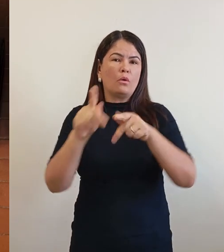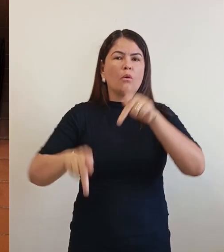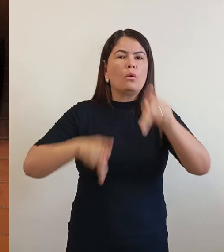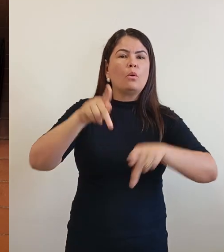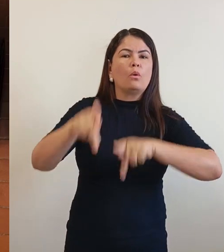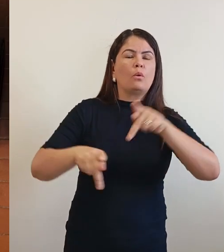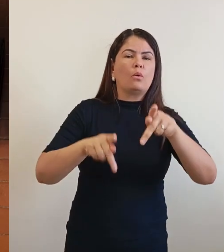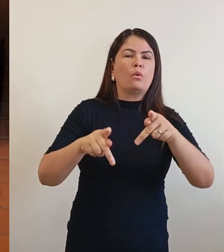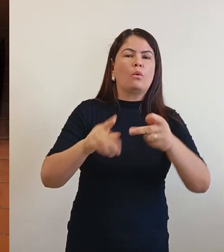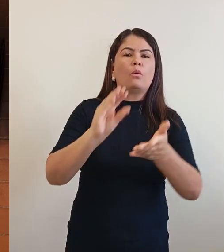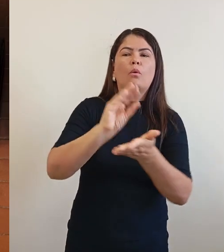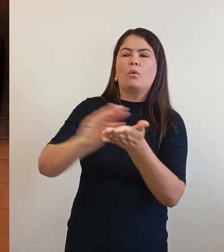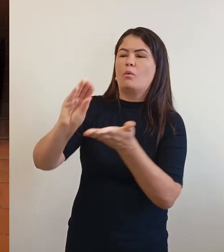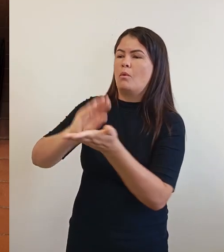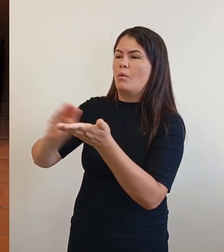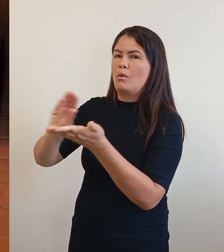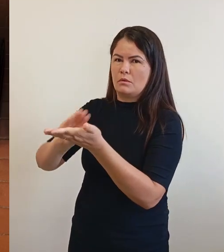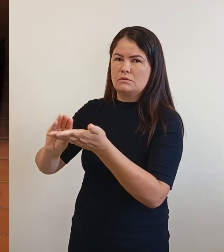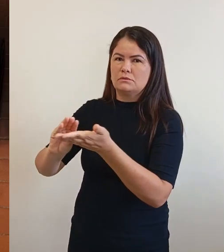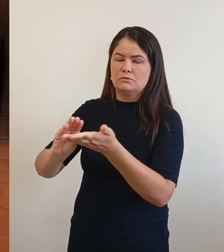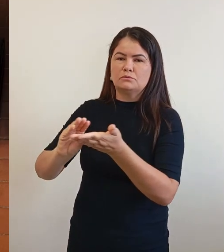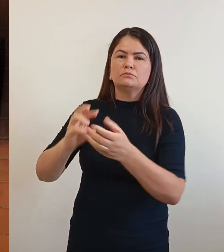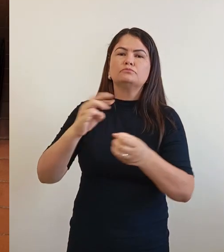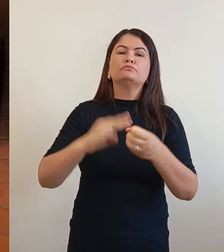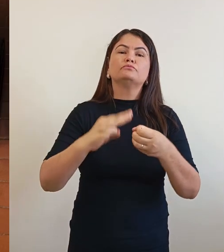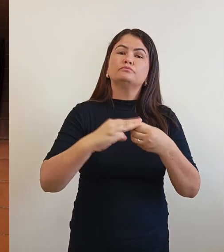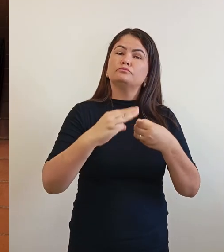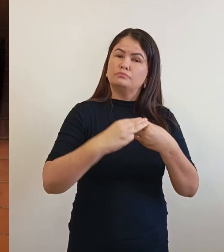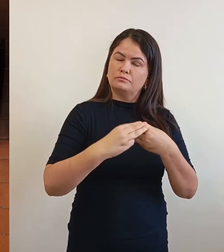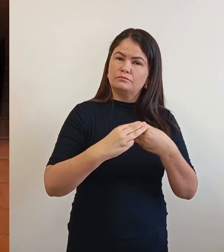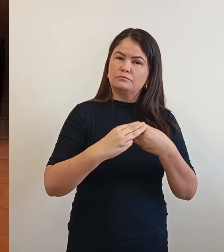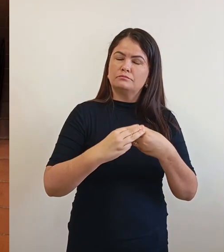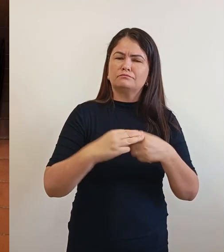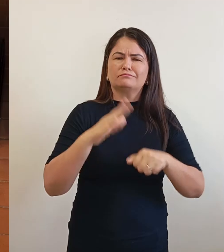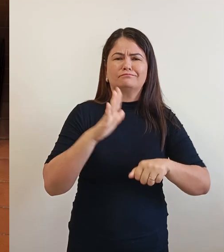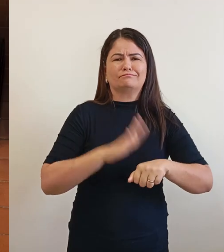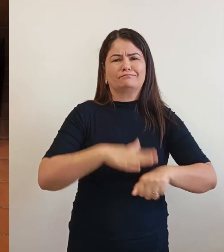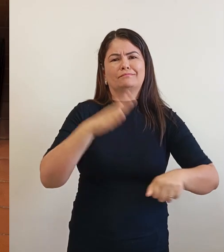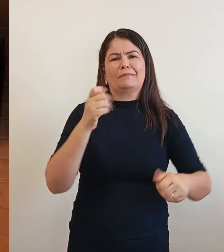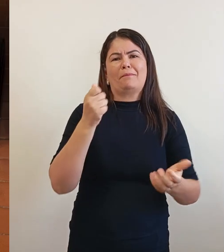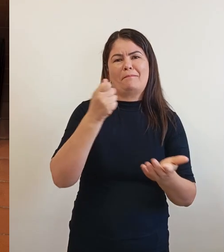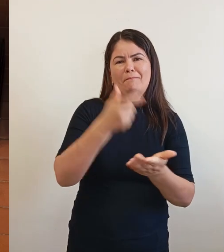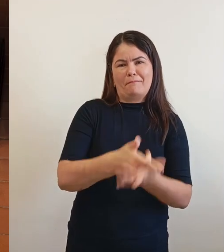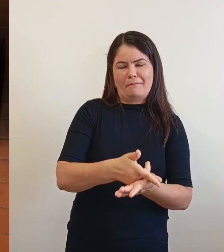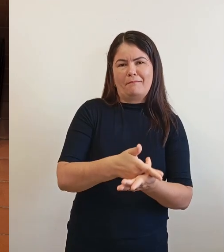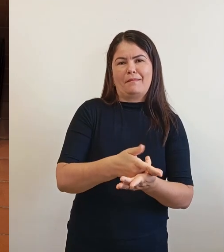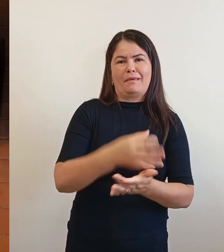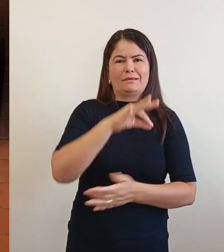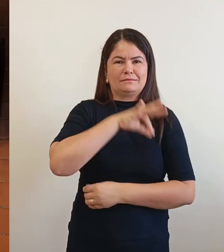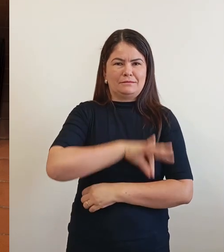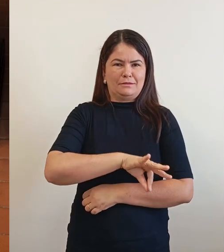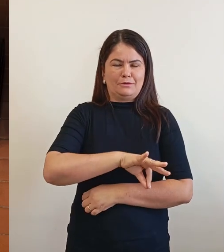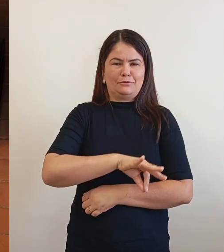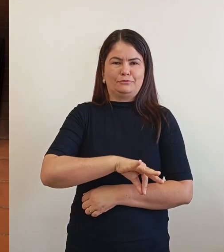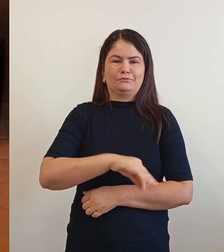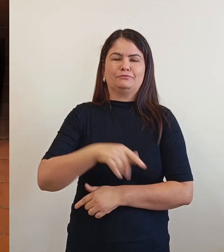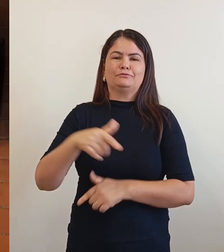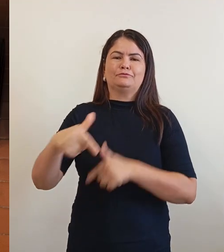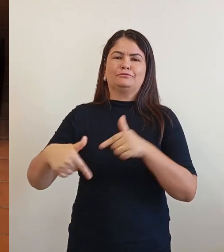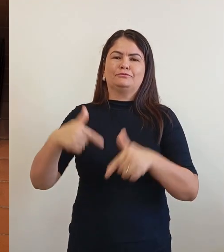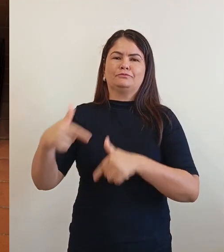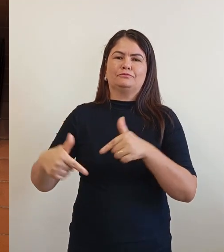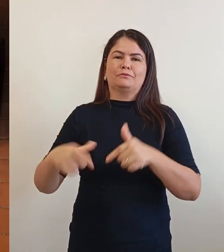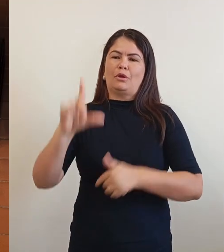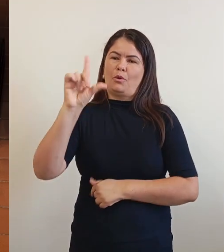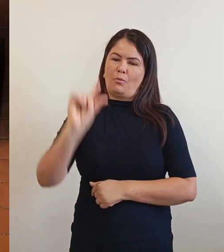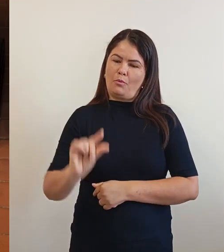mais para pagar funcionário e muito pouco para fazer para a população. Tem